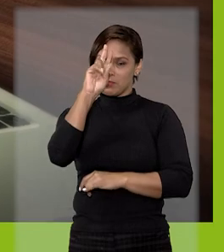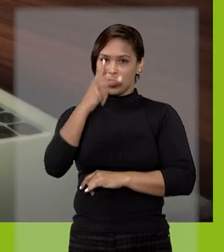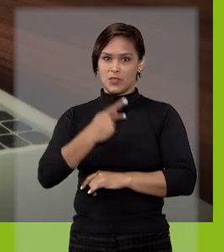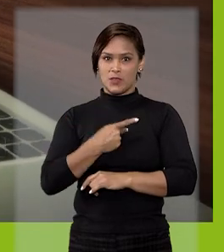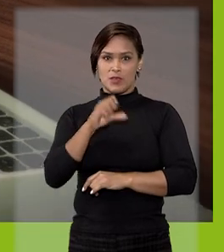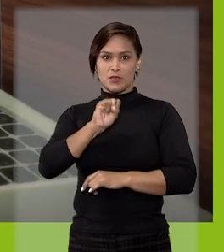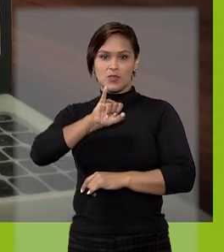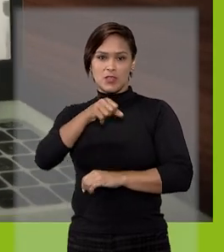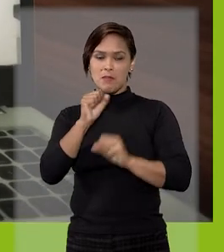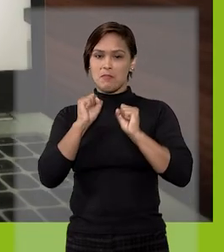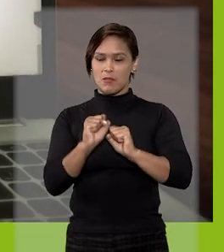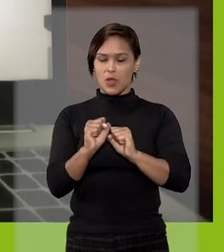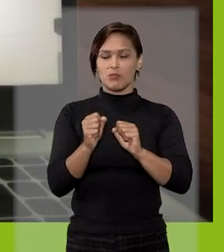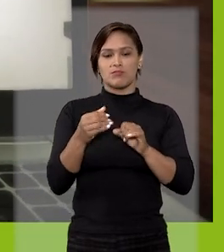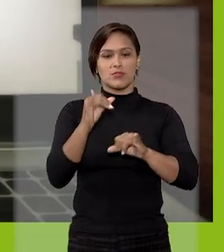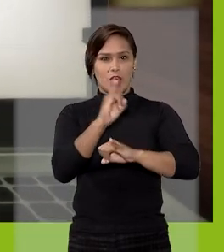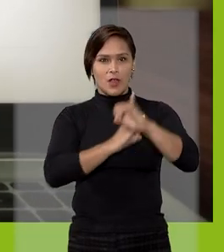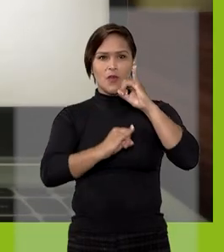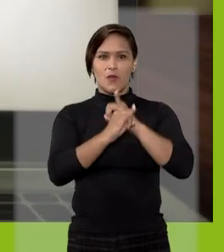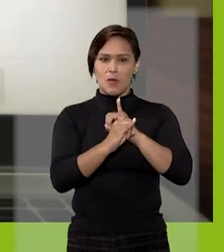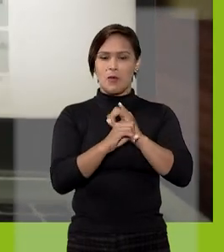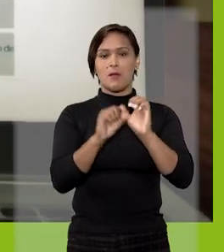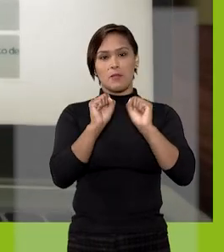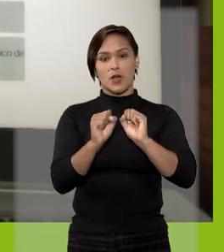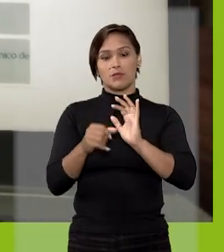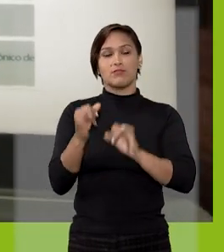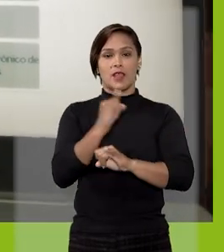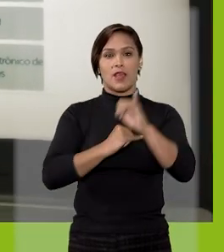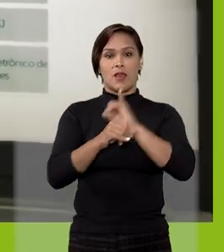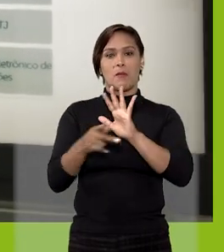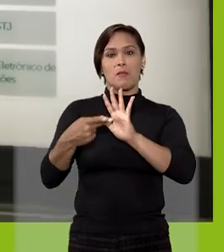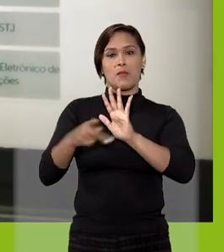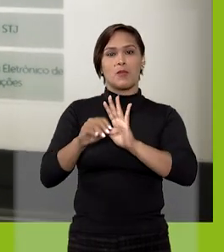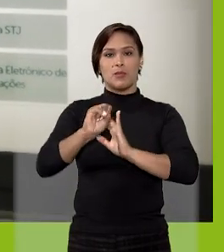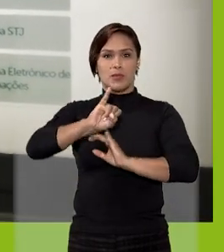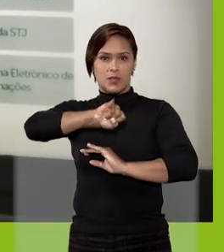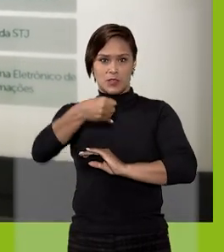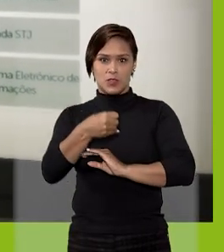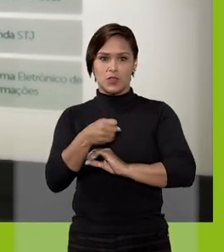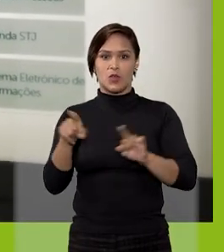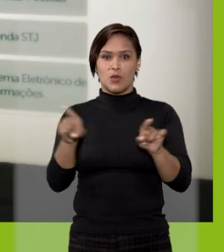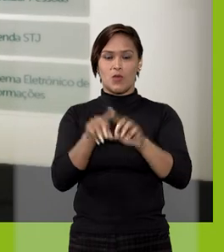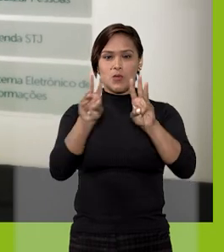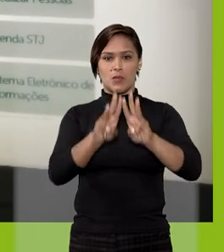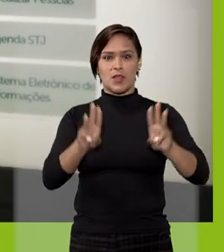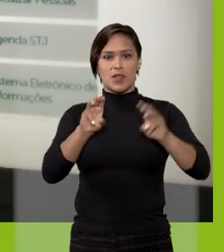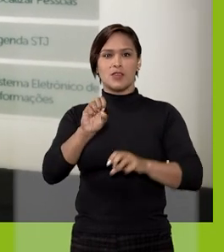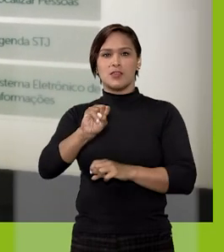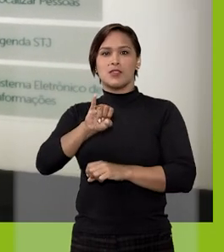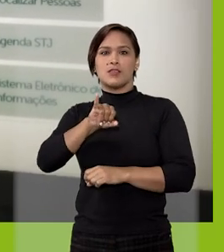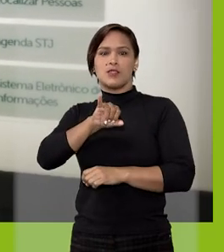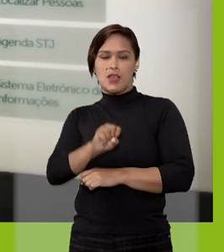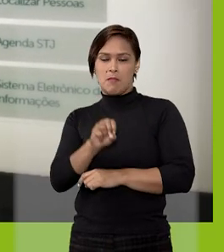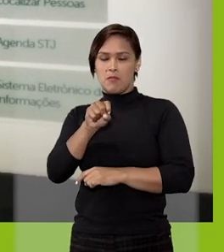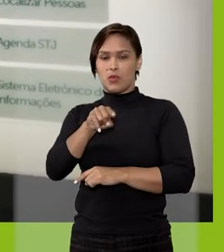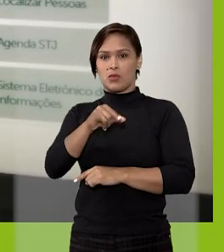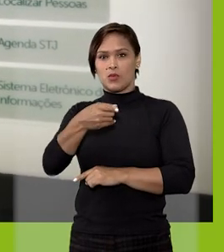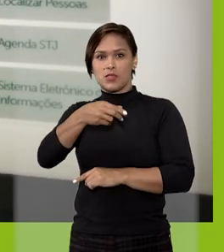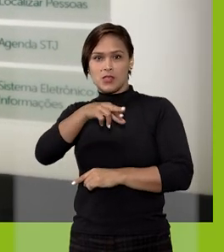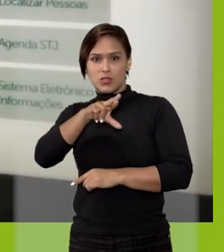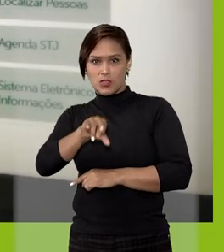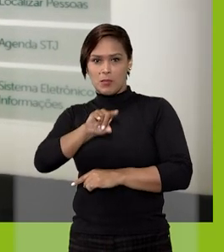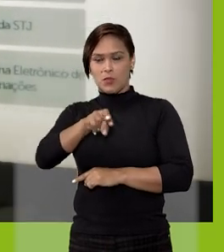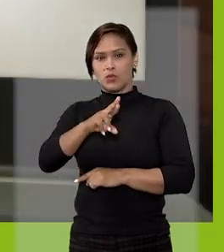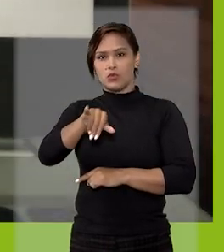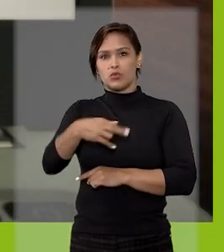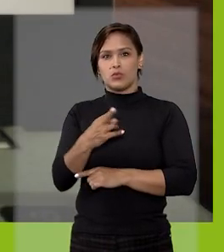SEI pode ser acessado de qualquer navegador na intranet do STJ ou pelo endereço sei.stj.jus